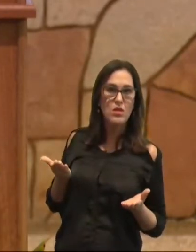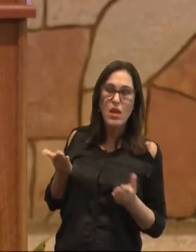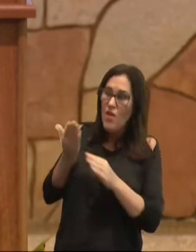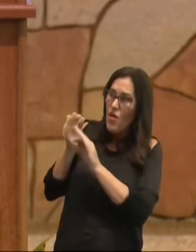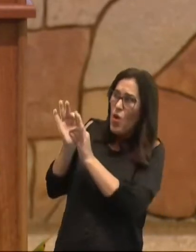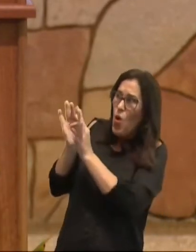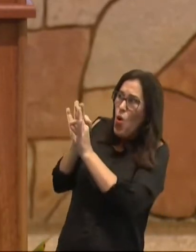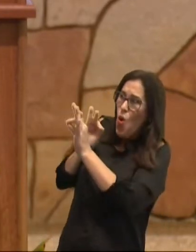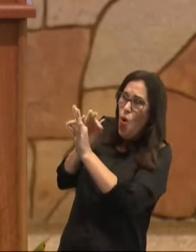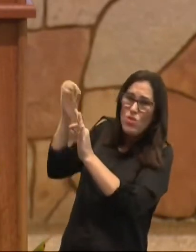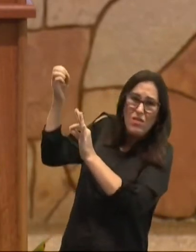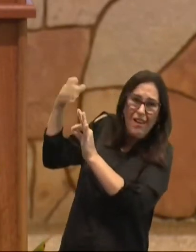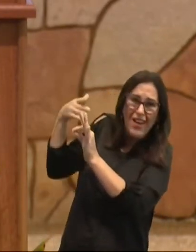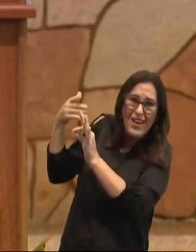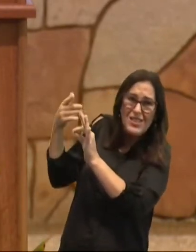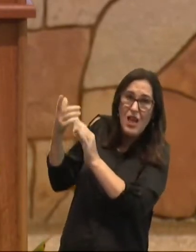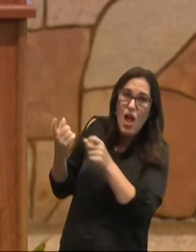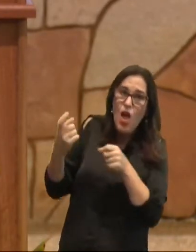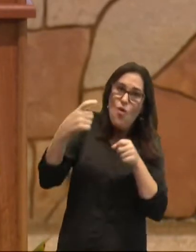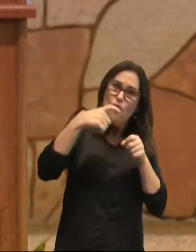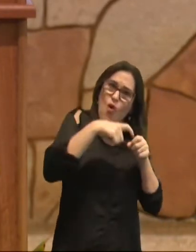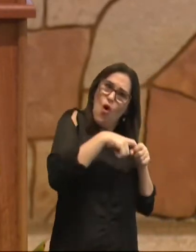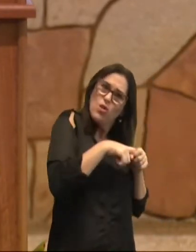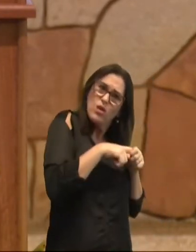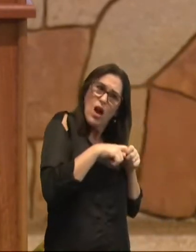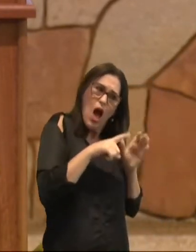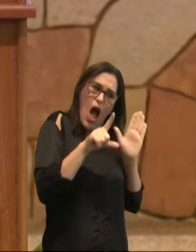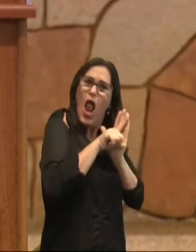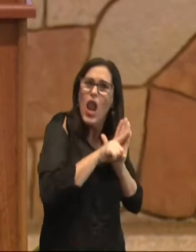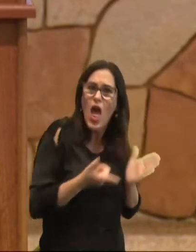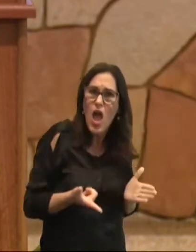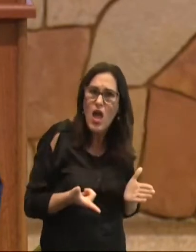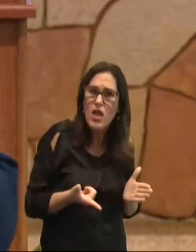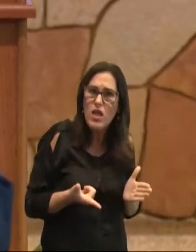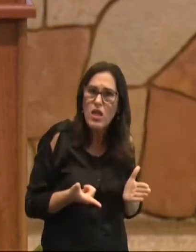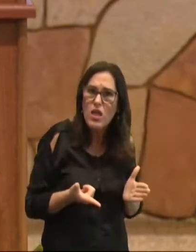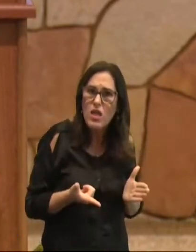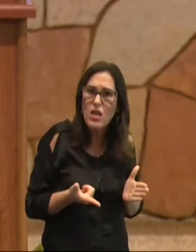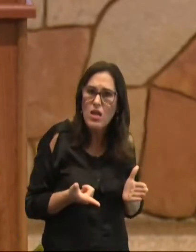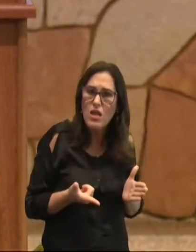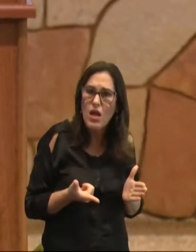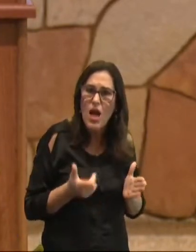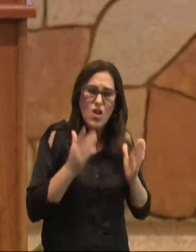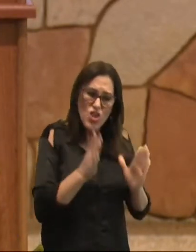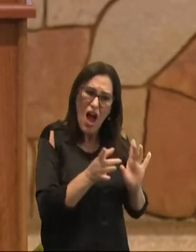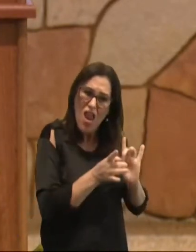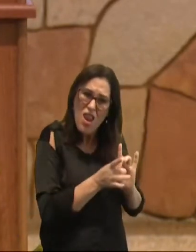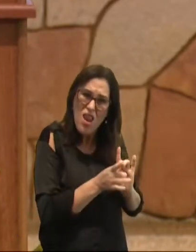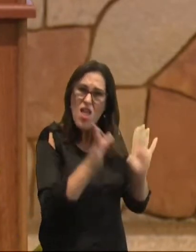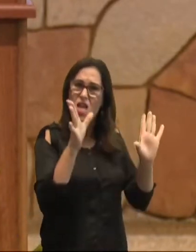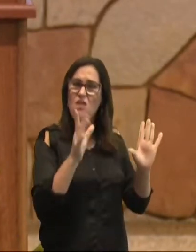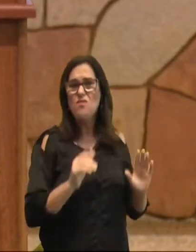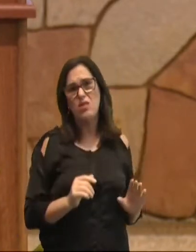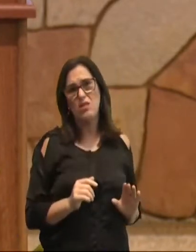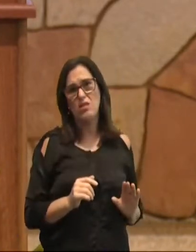graça, para voltar de alguma maneira, a esfera da lei, algo do qual, eles estavam já libertos,